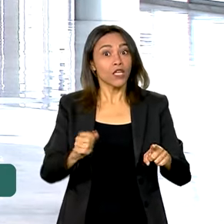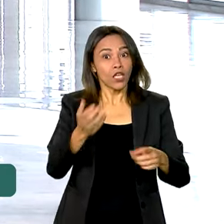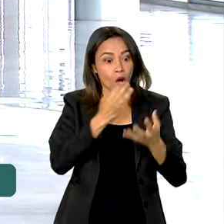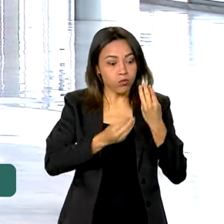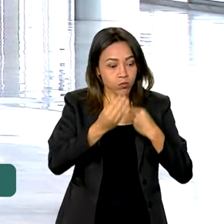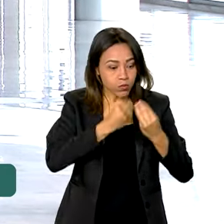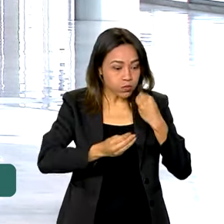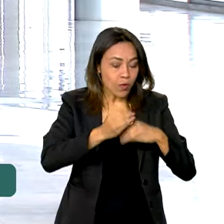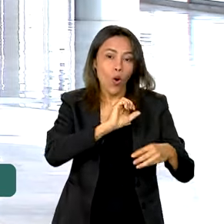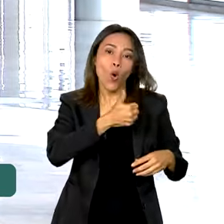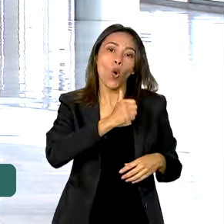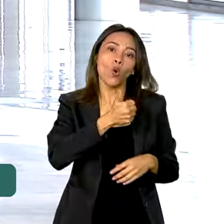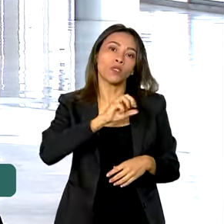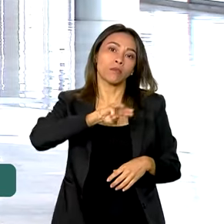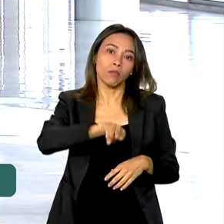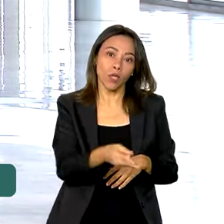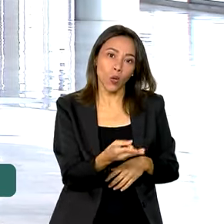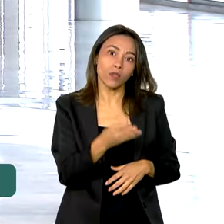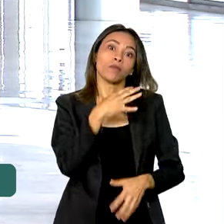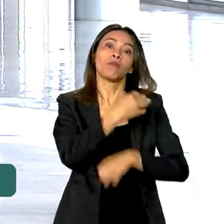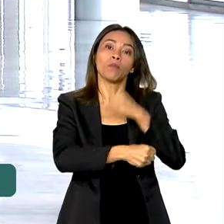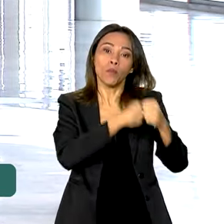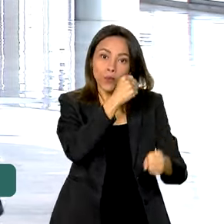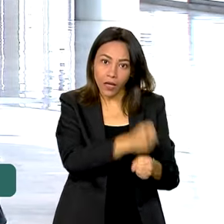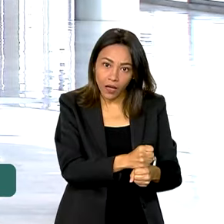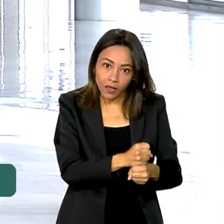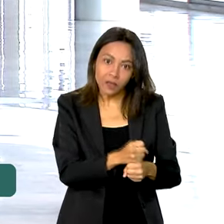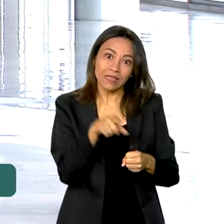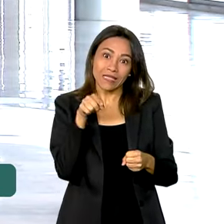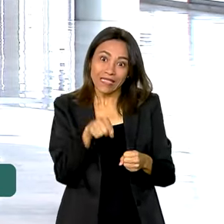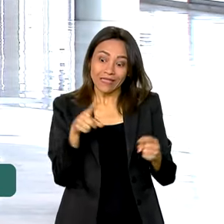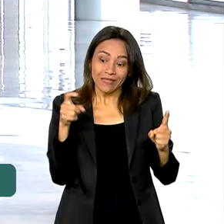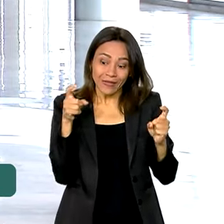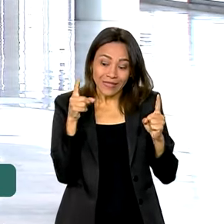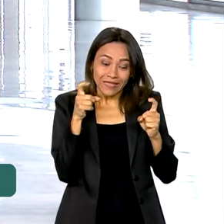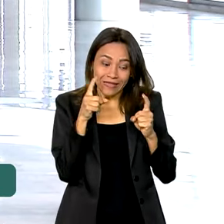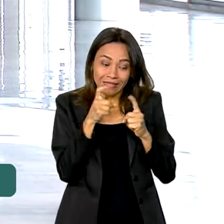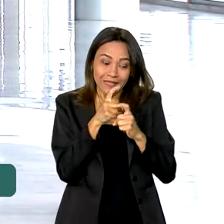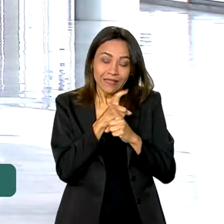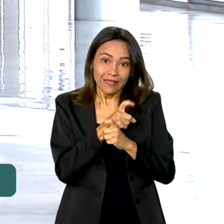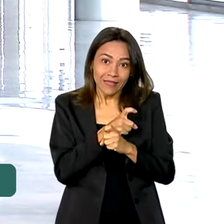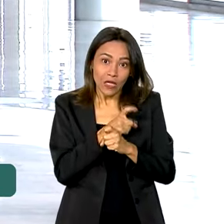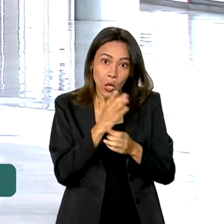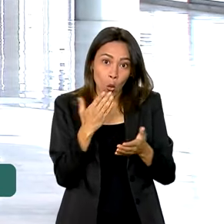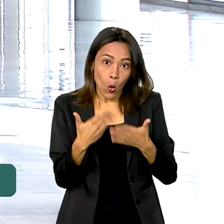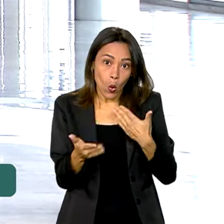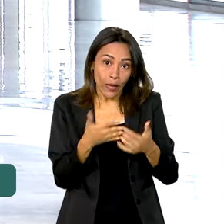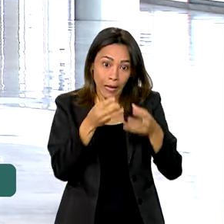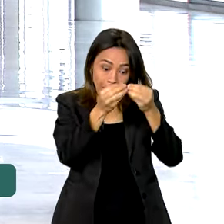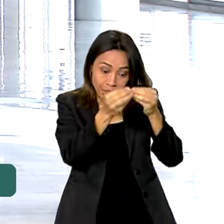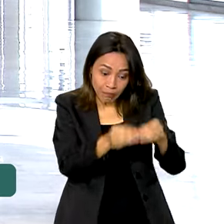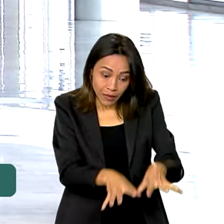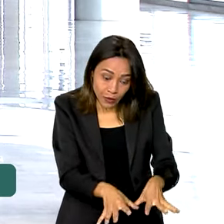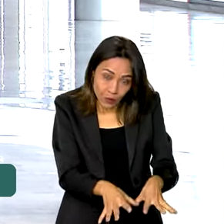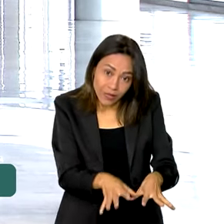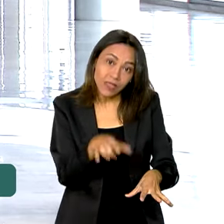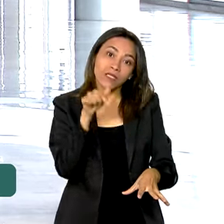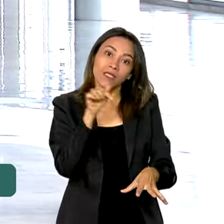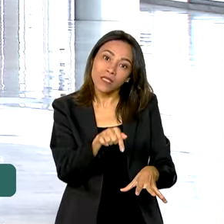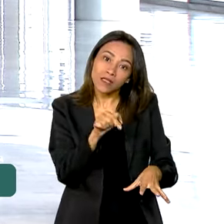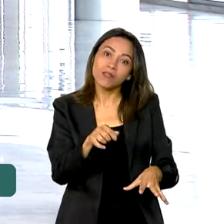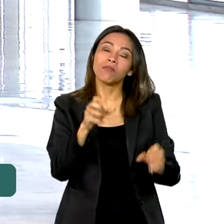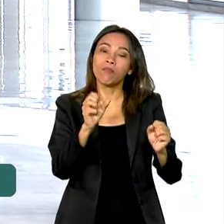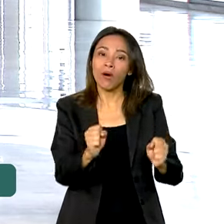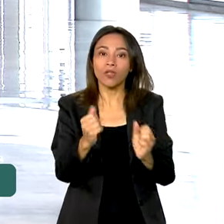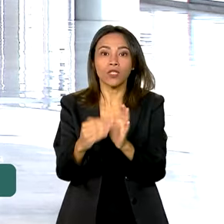milhões de toneladas por ano. A margem apertada contribui para que qualquer perda na safra afete